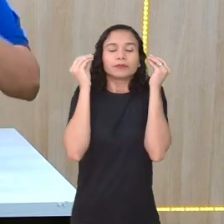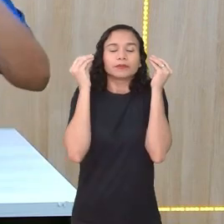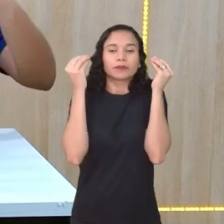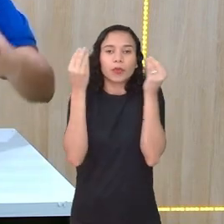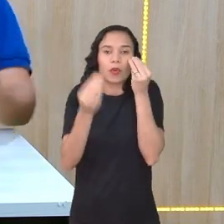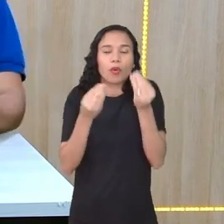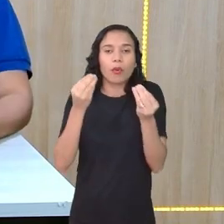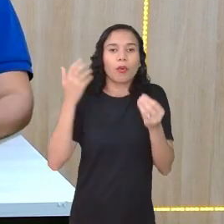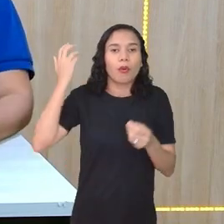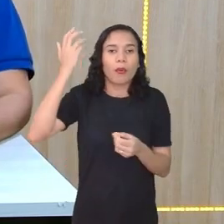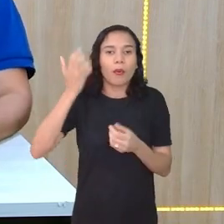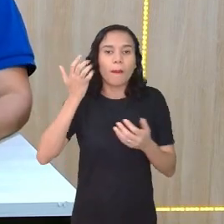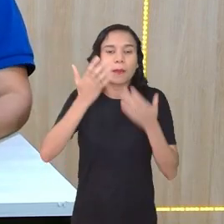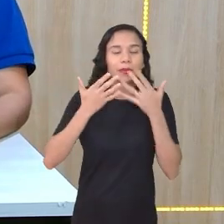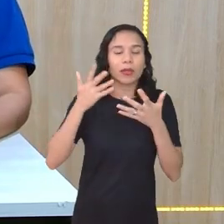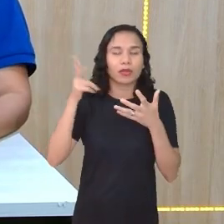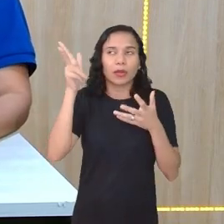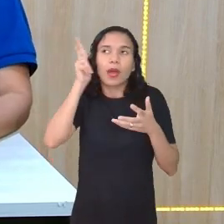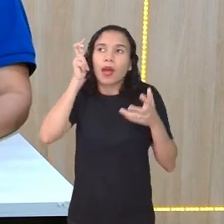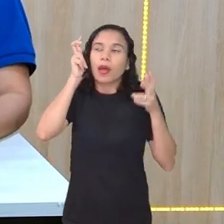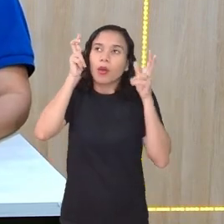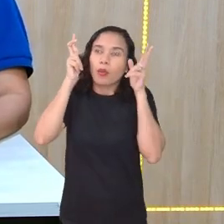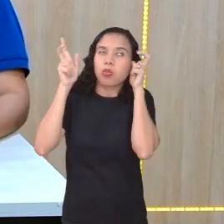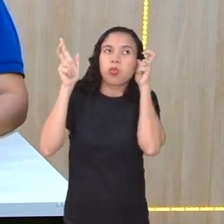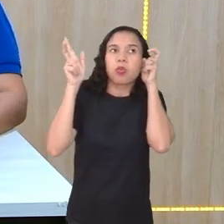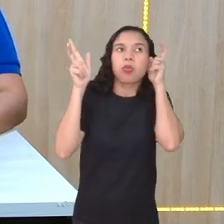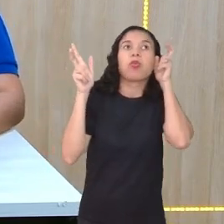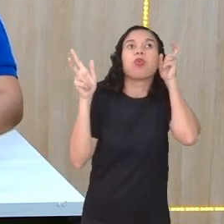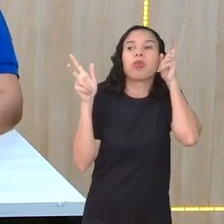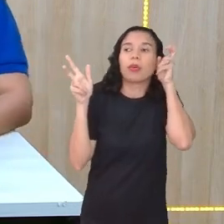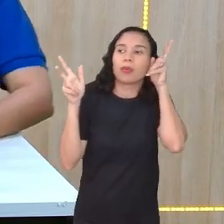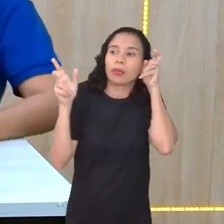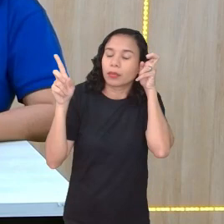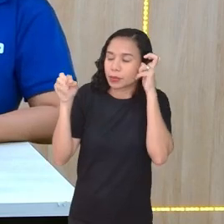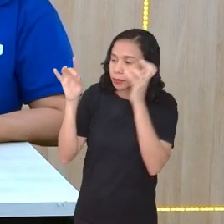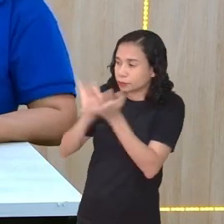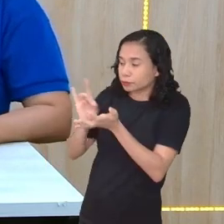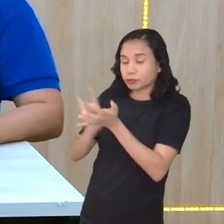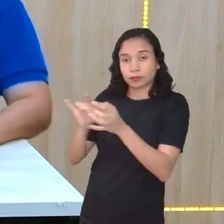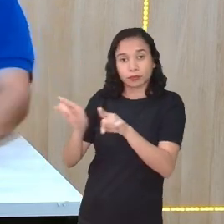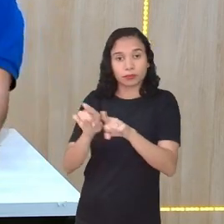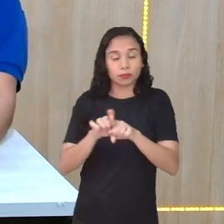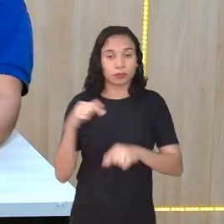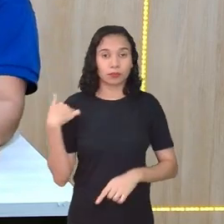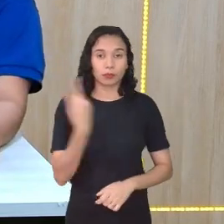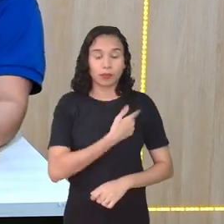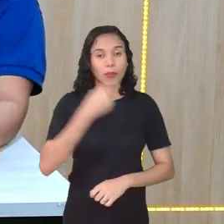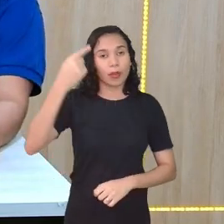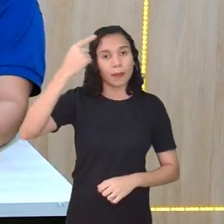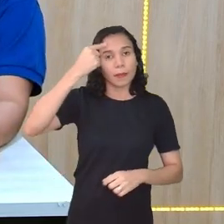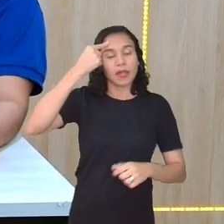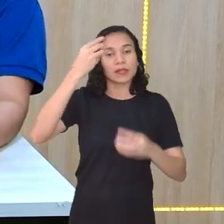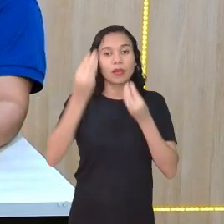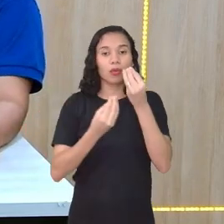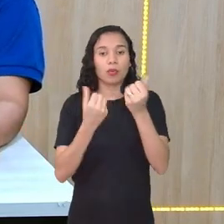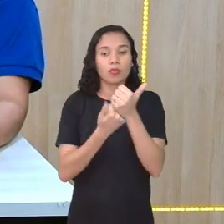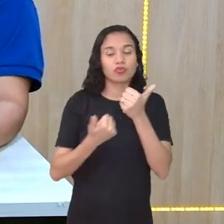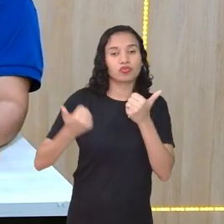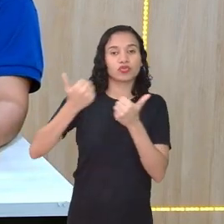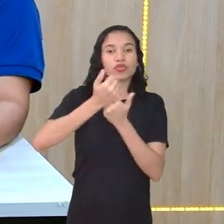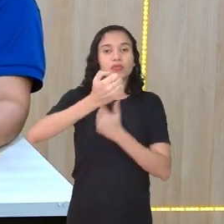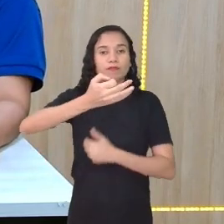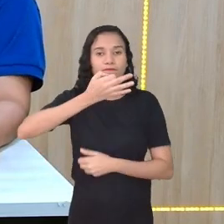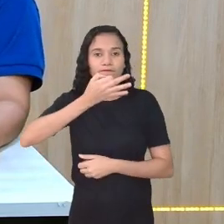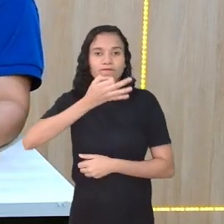preencher esses silêncios. E também é uma... Sim, verdade, muito verdade. E a gente consegue pensar também até numa substituição argumentativa.